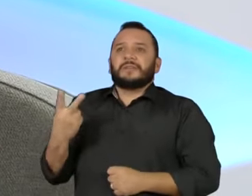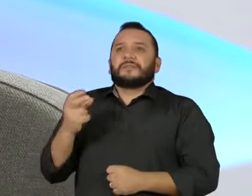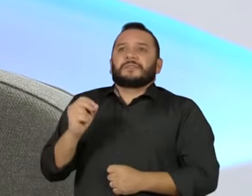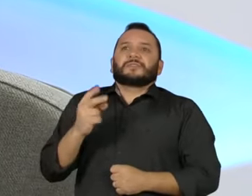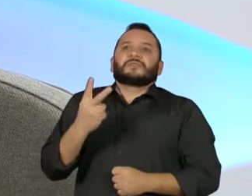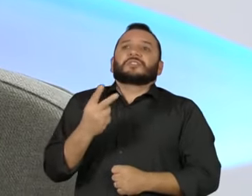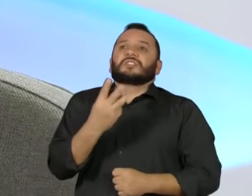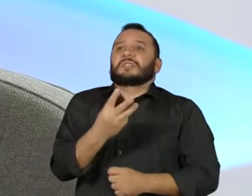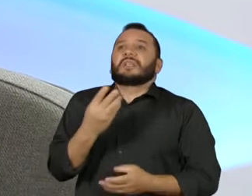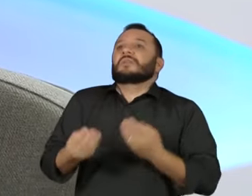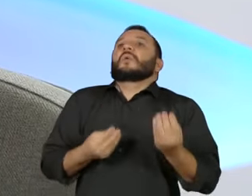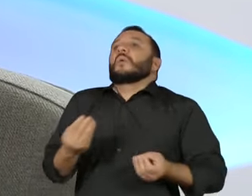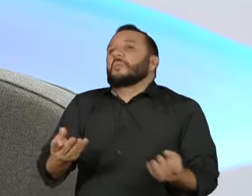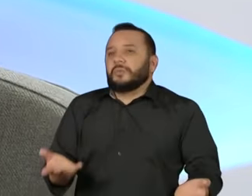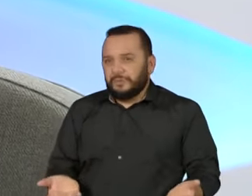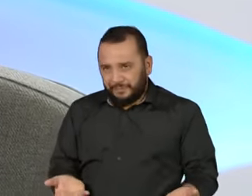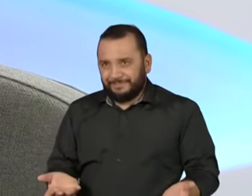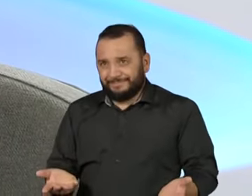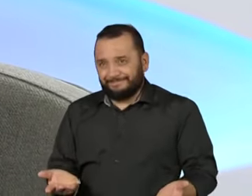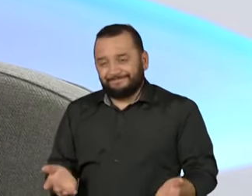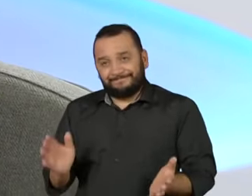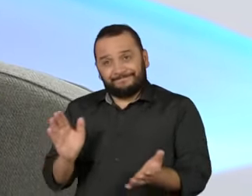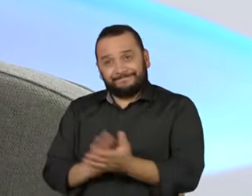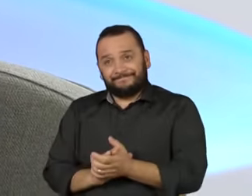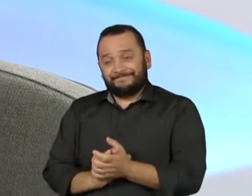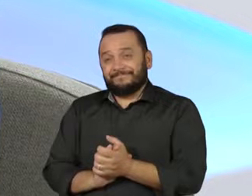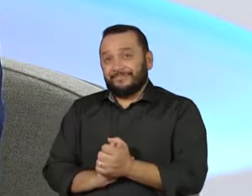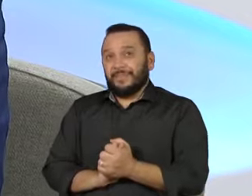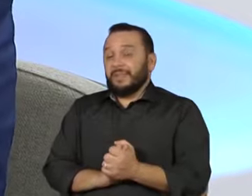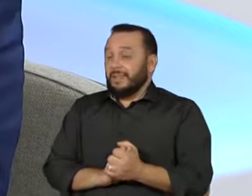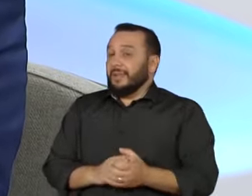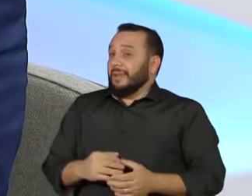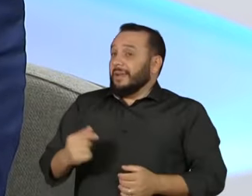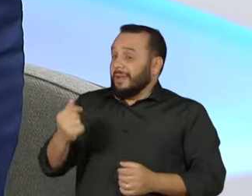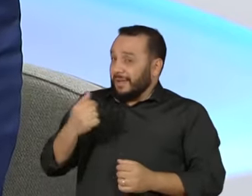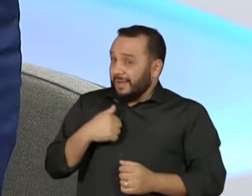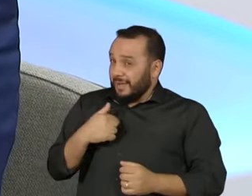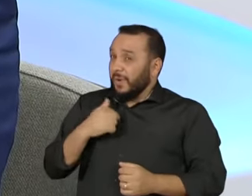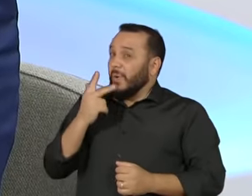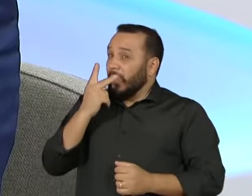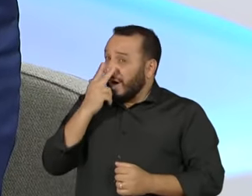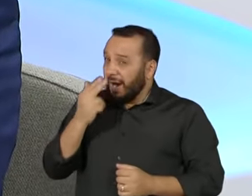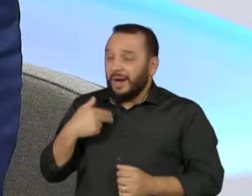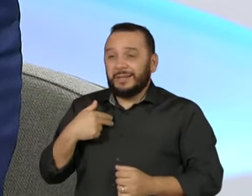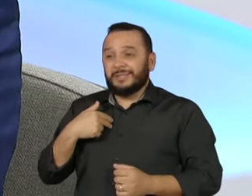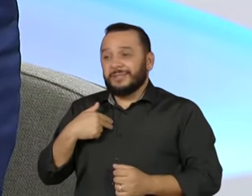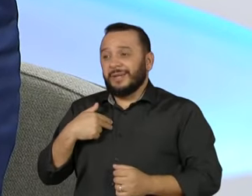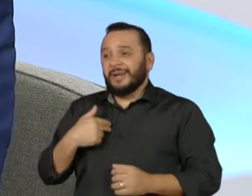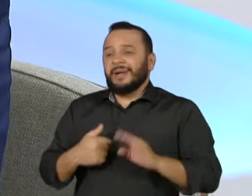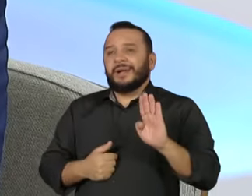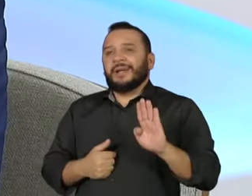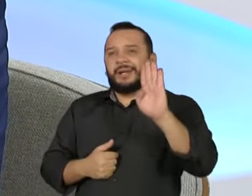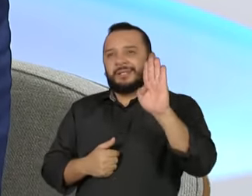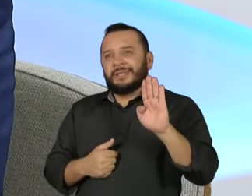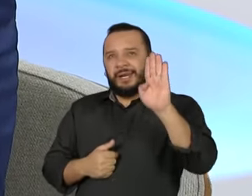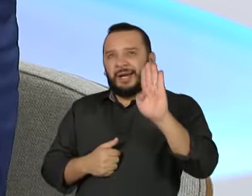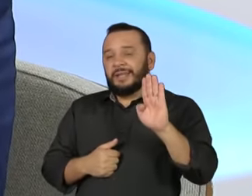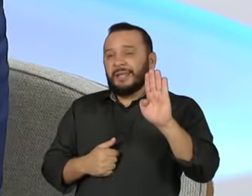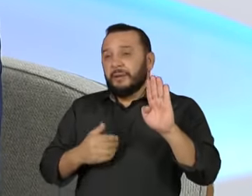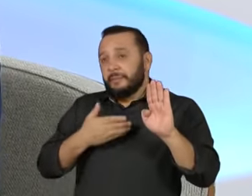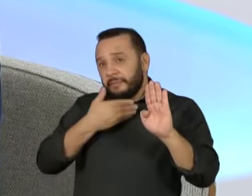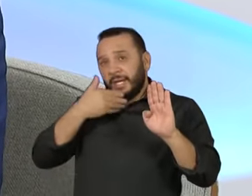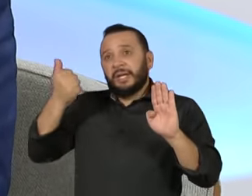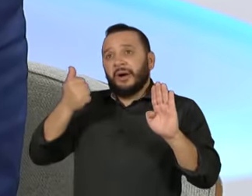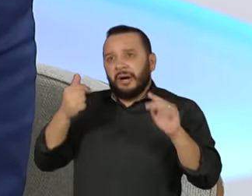eu acho que hoje, assim, vou voltar a dizer o que está mais próximo disso e por isso a minha sensibilidade